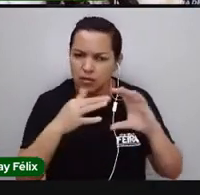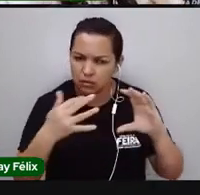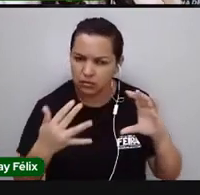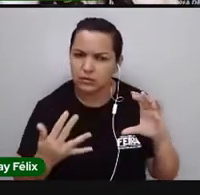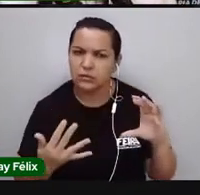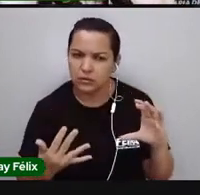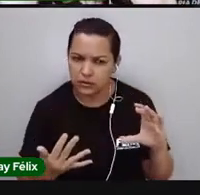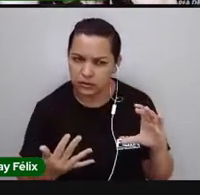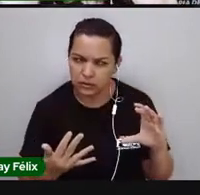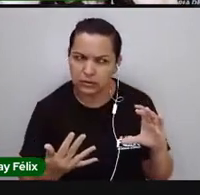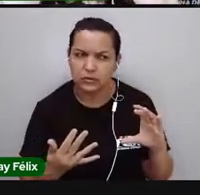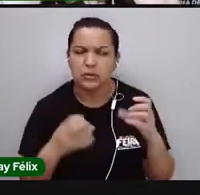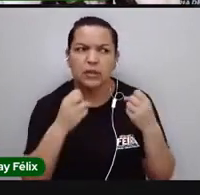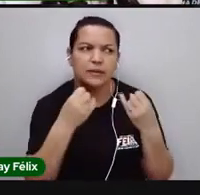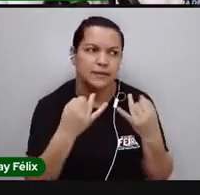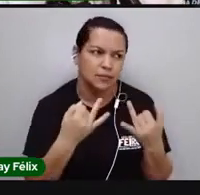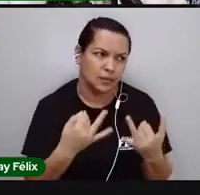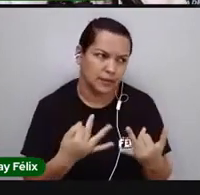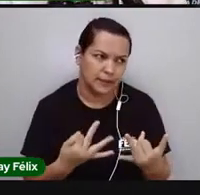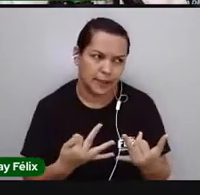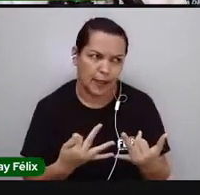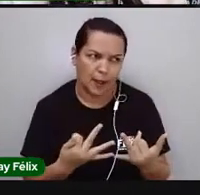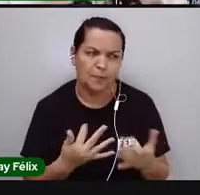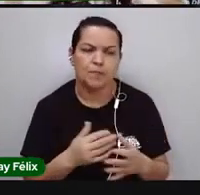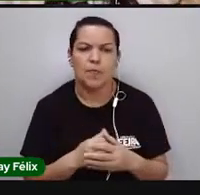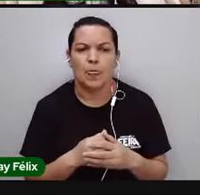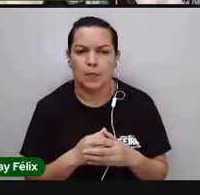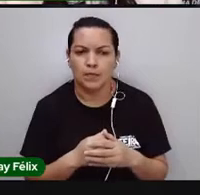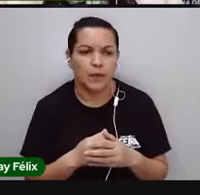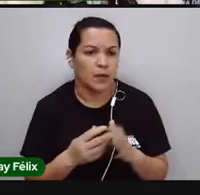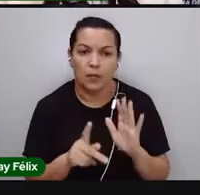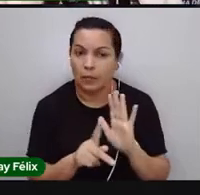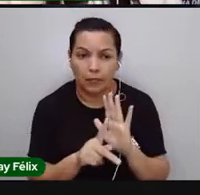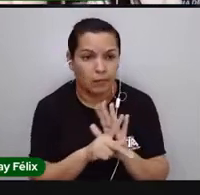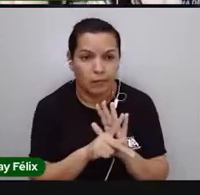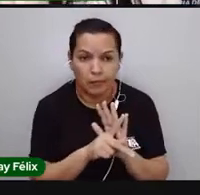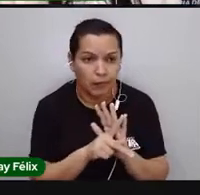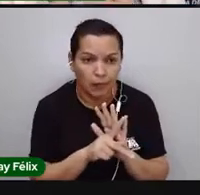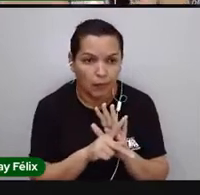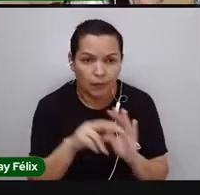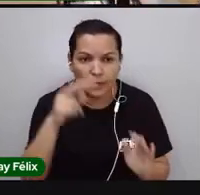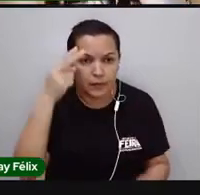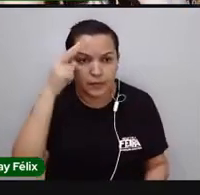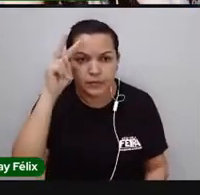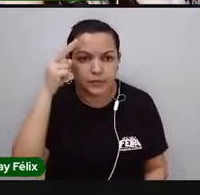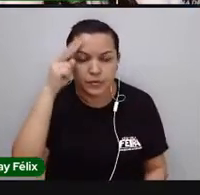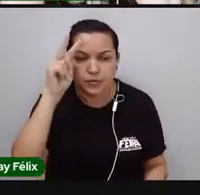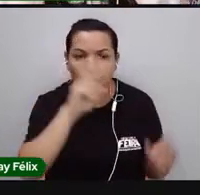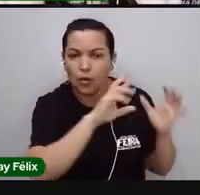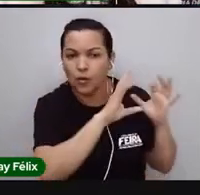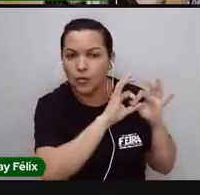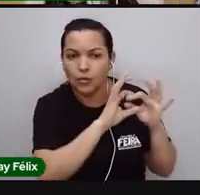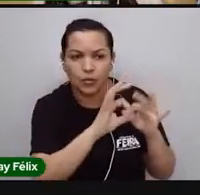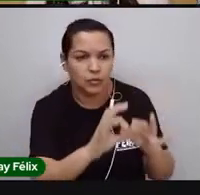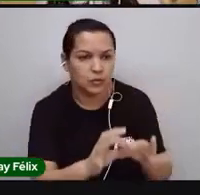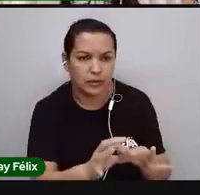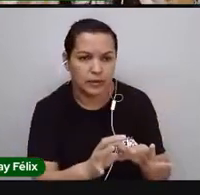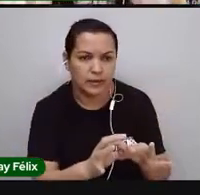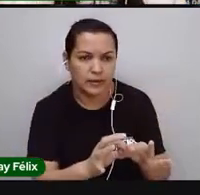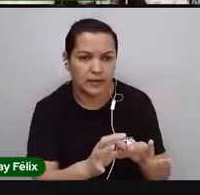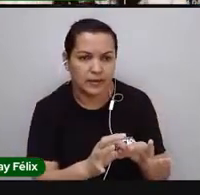e descrição, isso fazia parte do contexto histórico. Isso fazia parte do que era